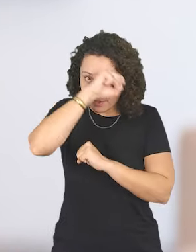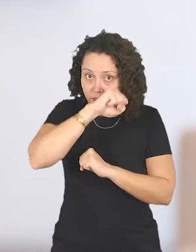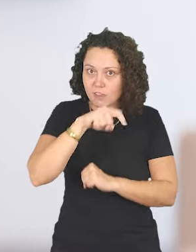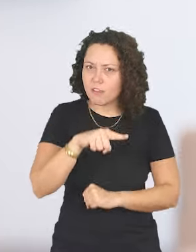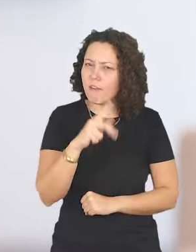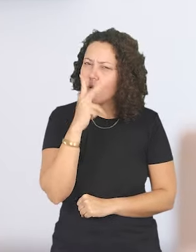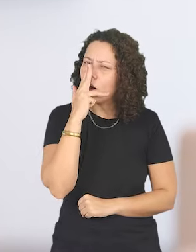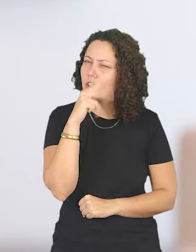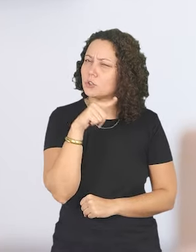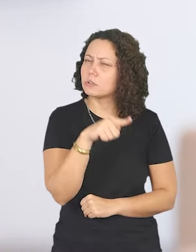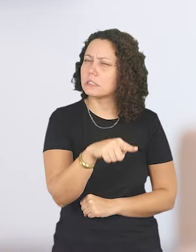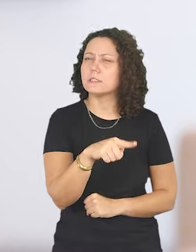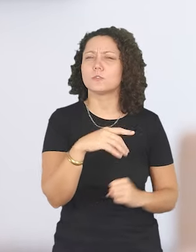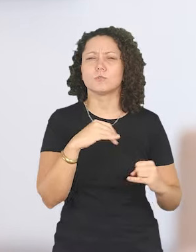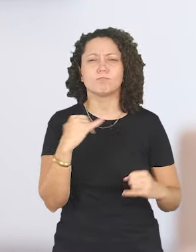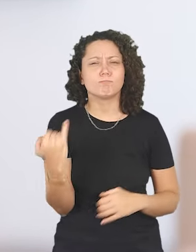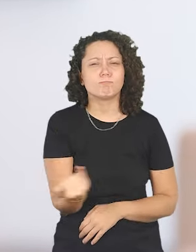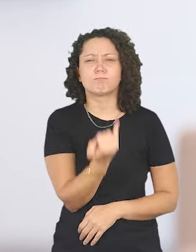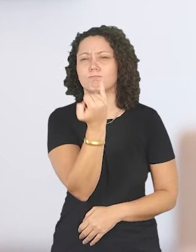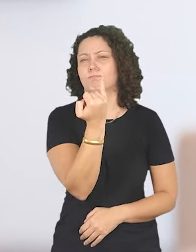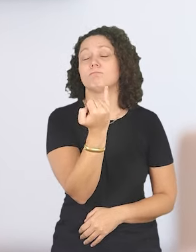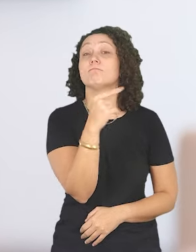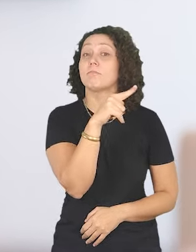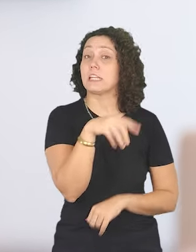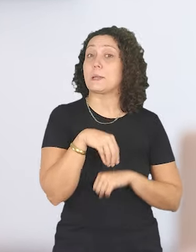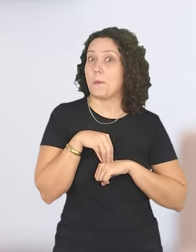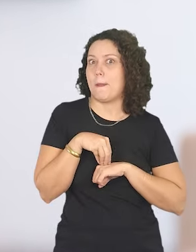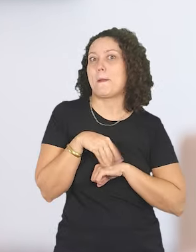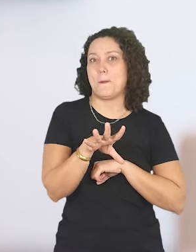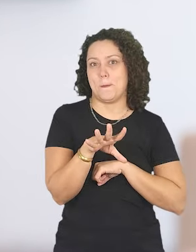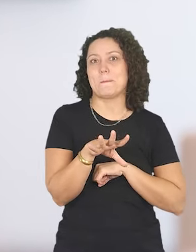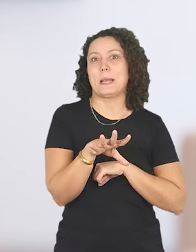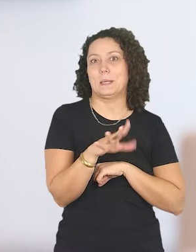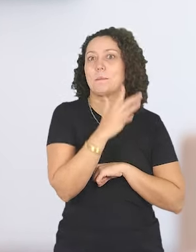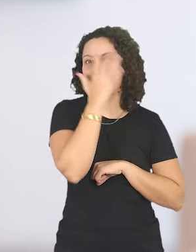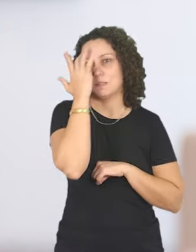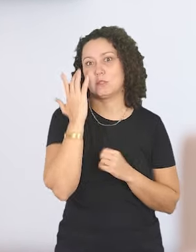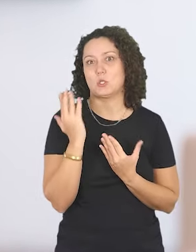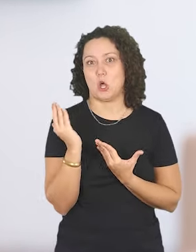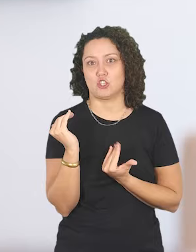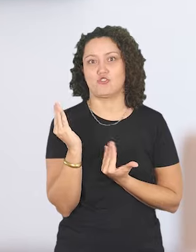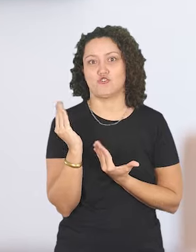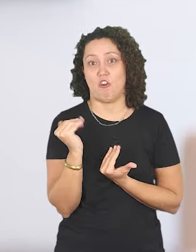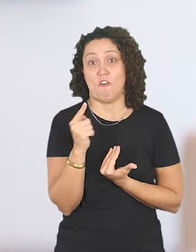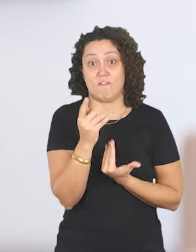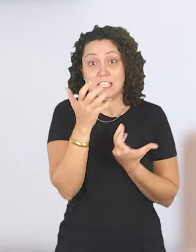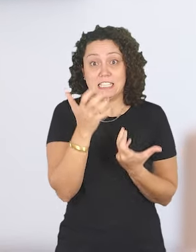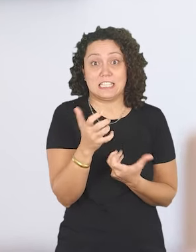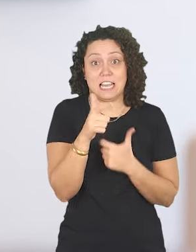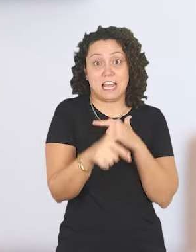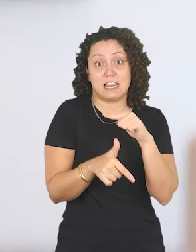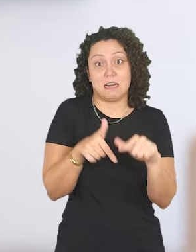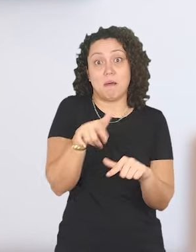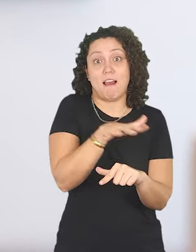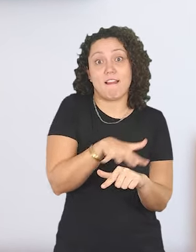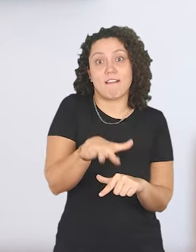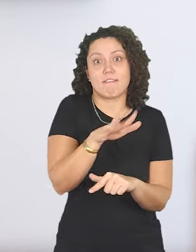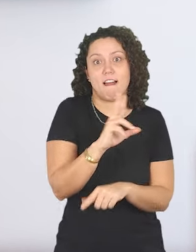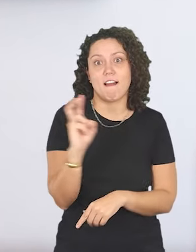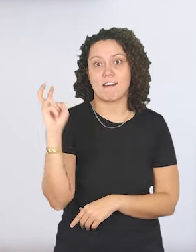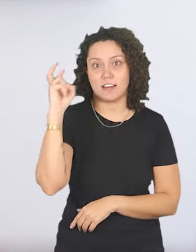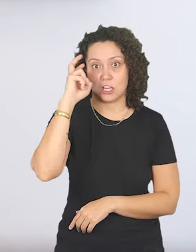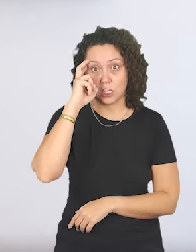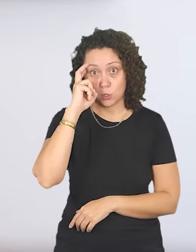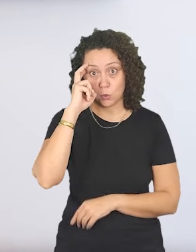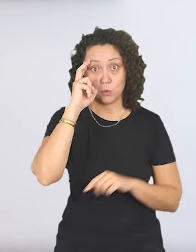Eu acho que é riquíssimo, eu recomendo para os jovens que queiram trabalhar na área da